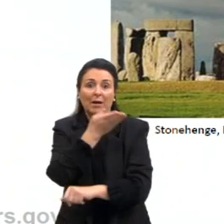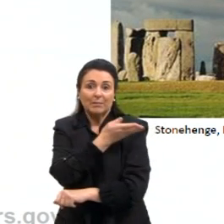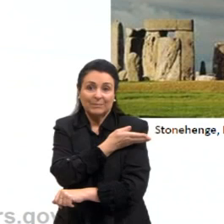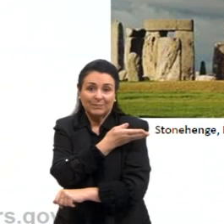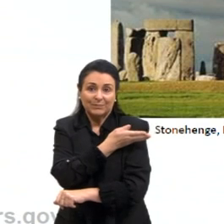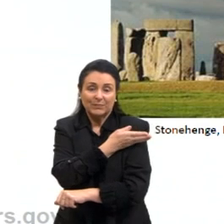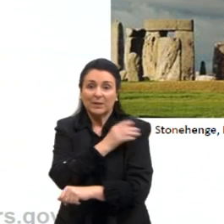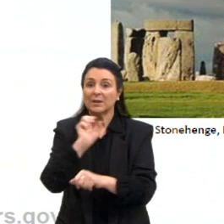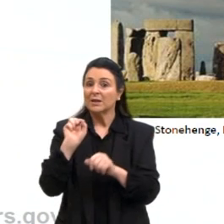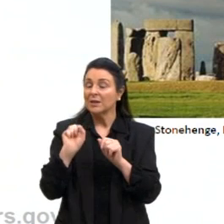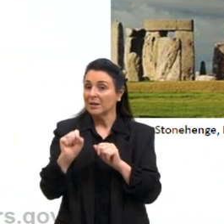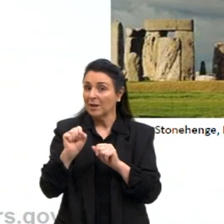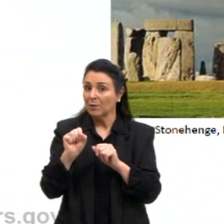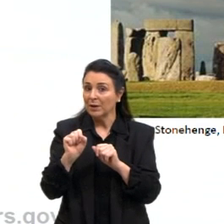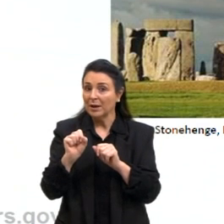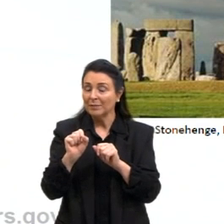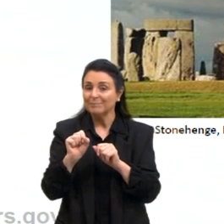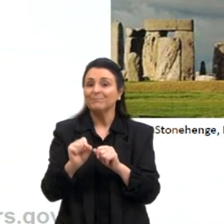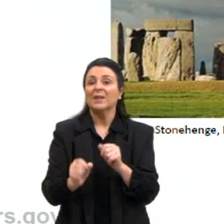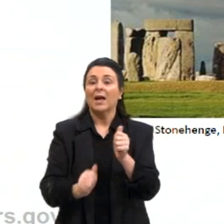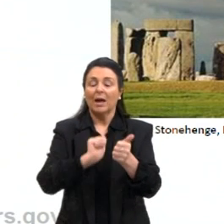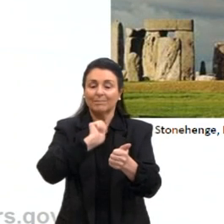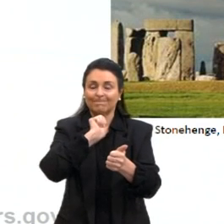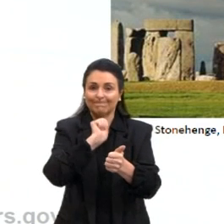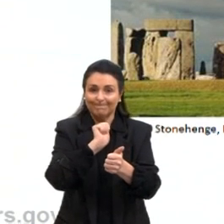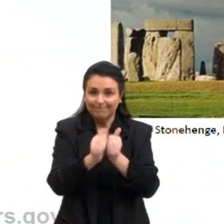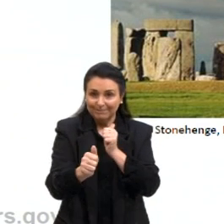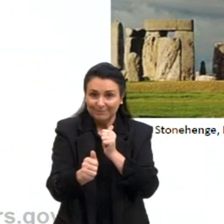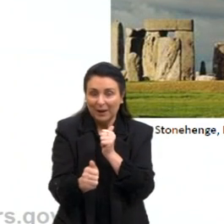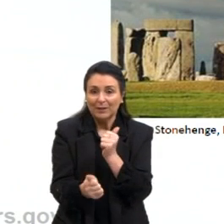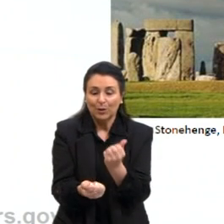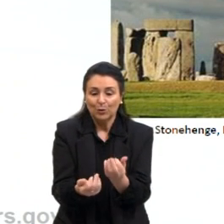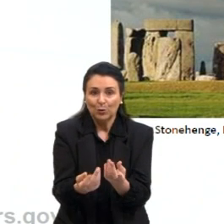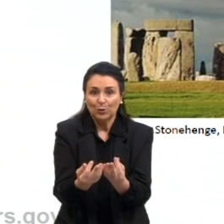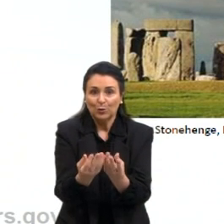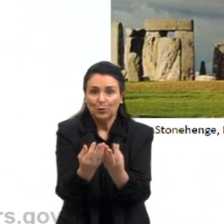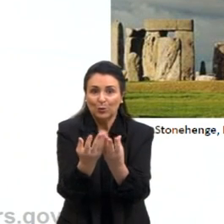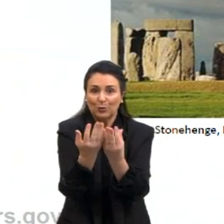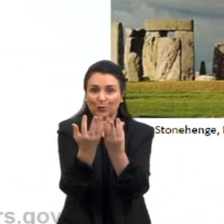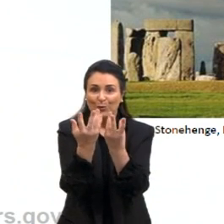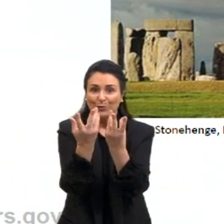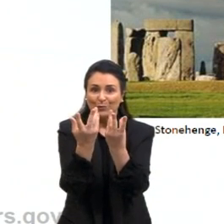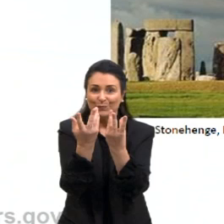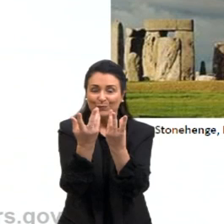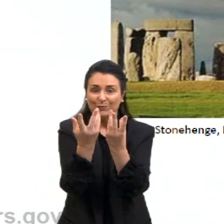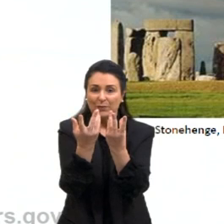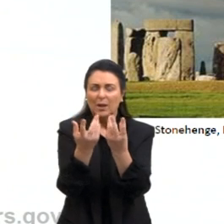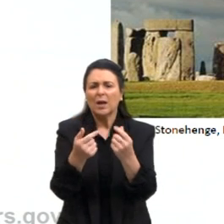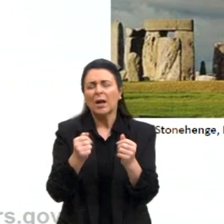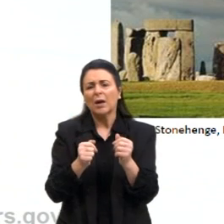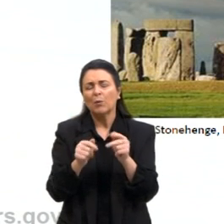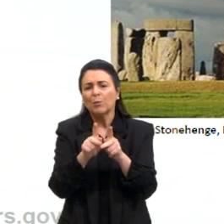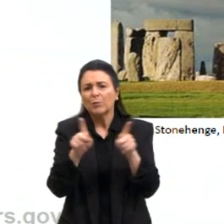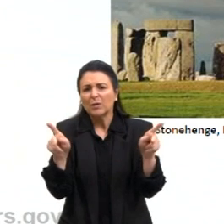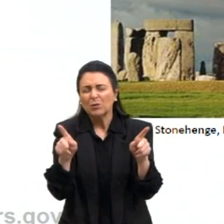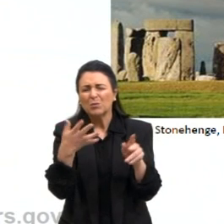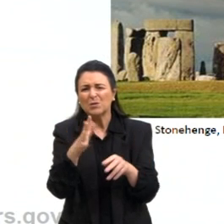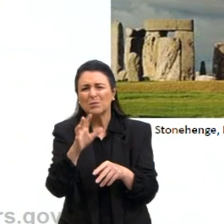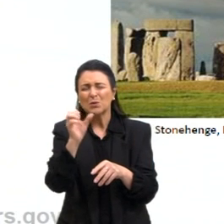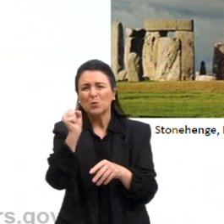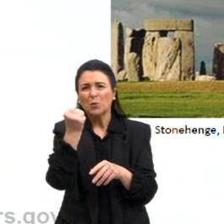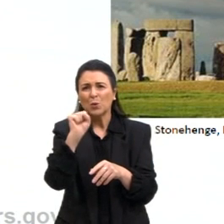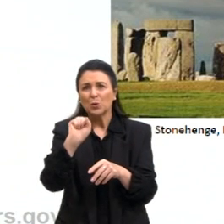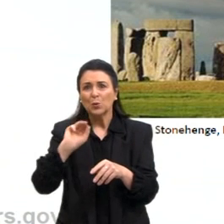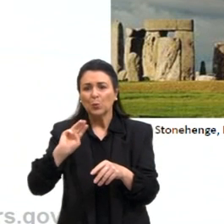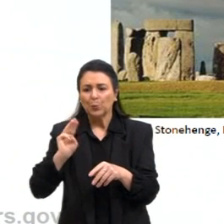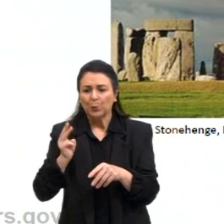período neolítico. Esse é o segundo período da pré-história, que abrange, então, entre 8 mil anos antes de Cristo